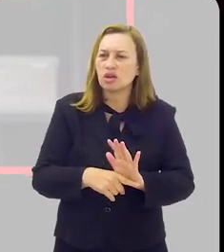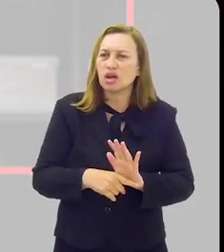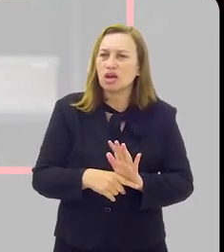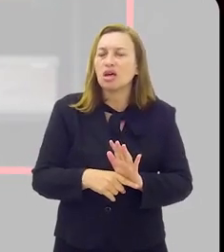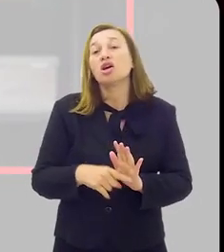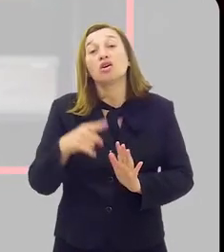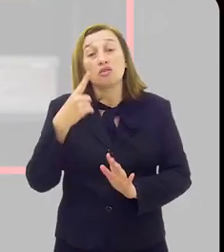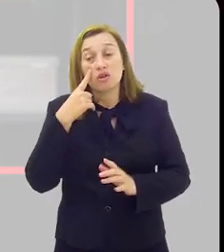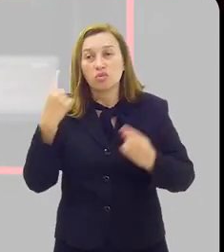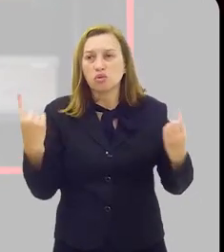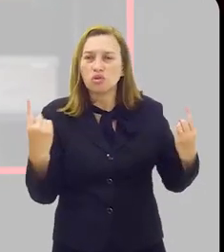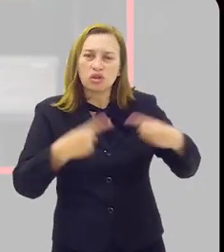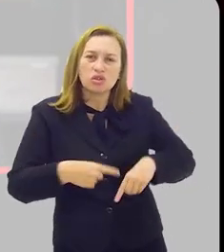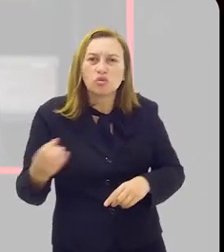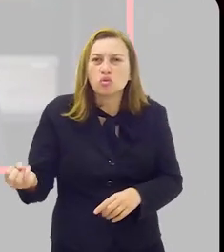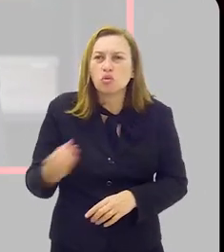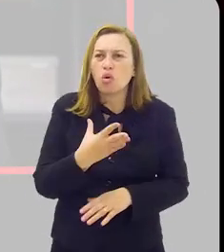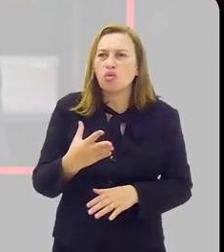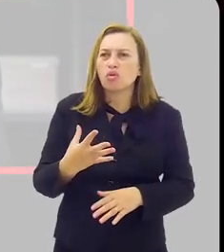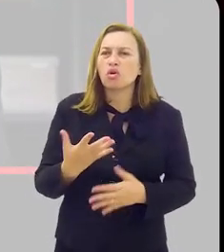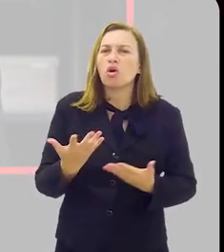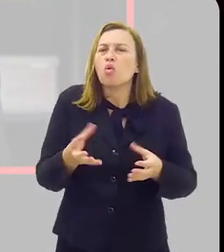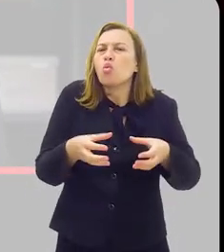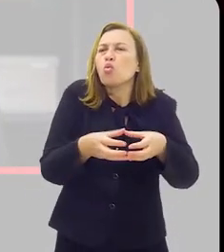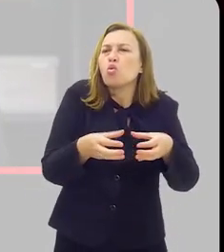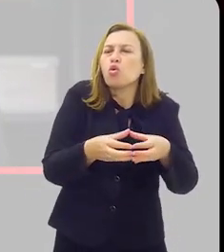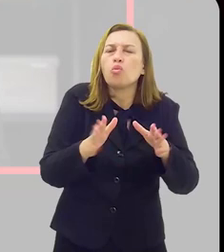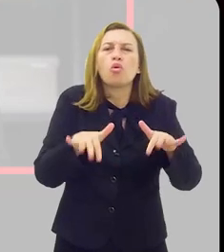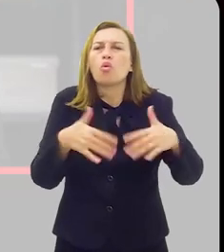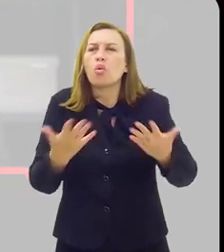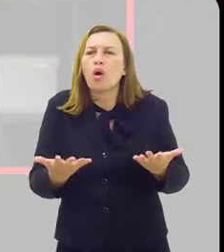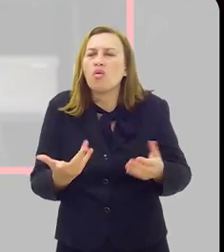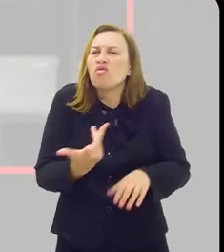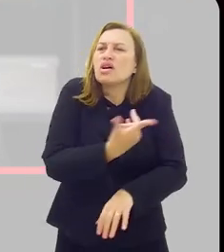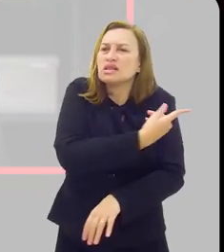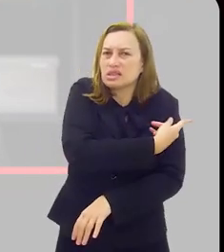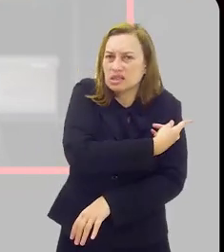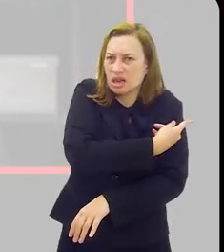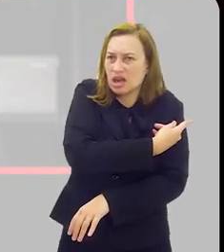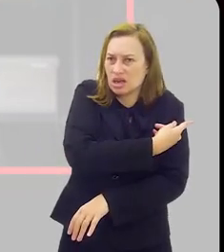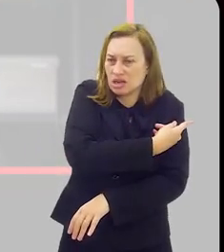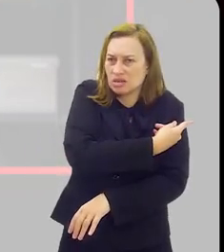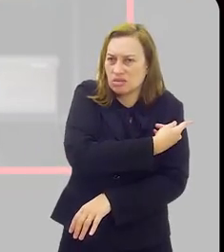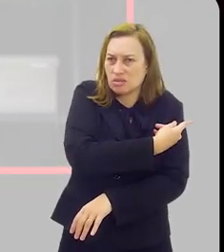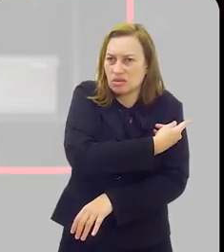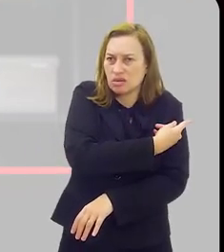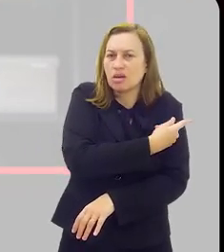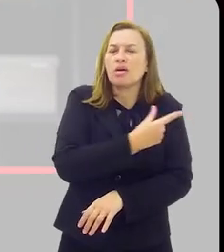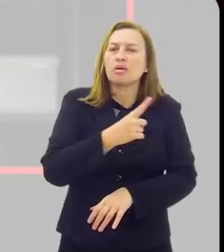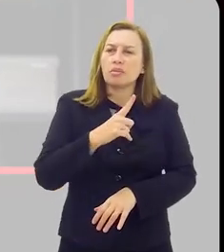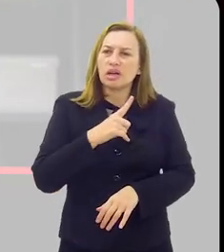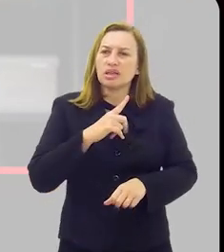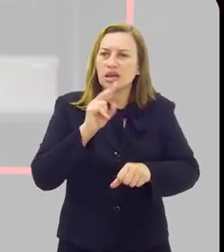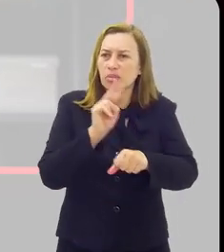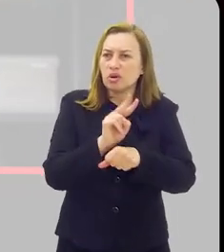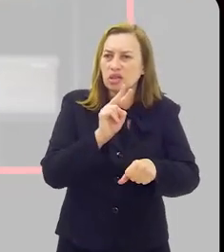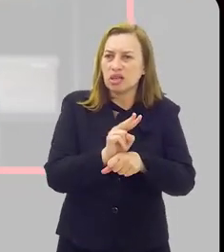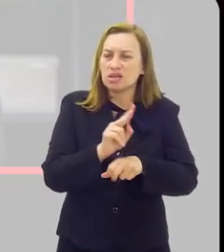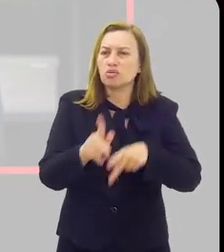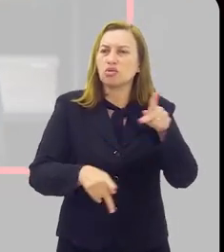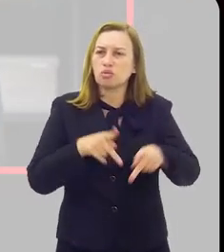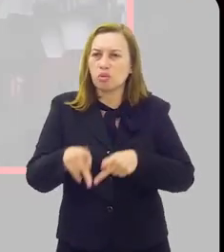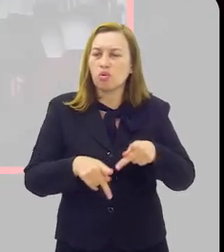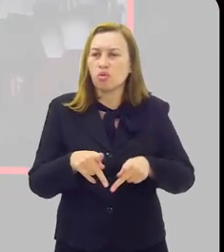e já estamos diante de novos desafios, né? Que grupos devem ser vacinados e com que frequência para garantir a imunidade da